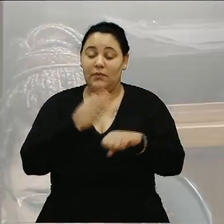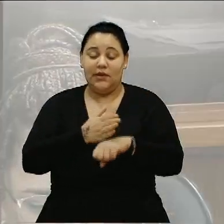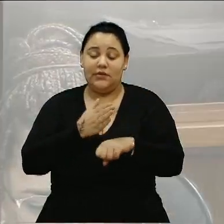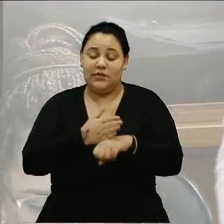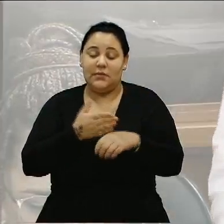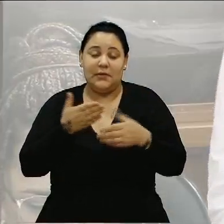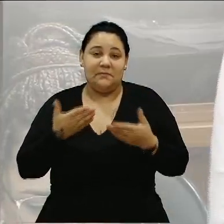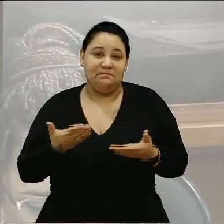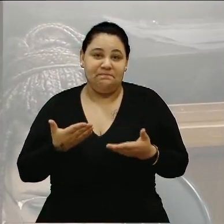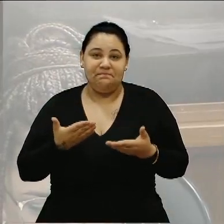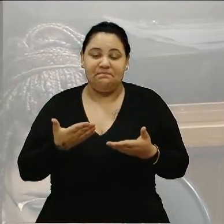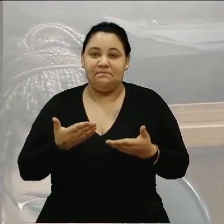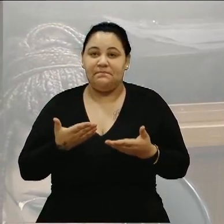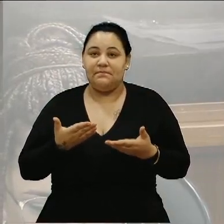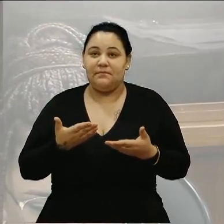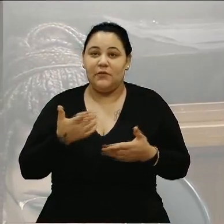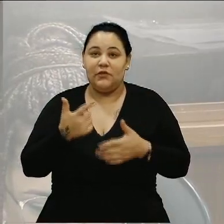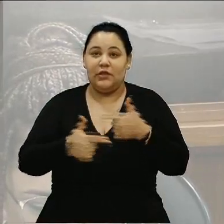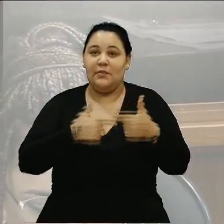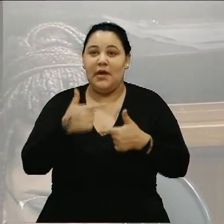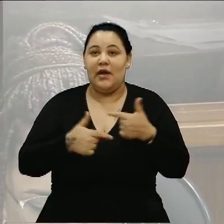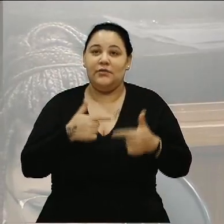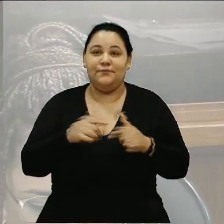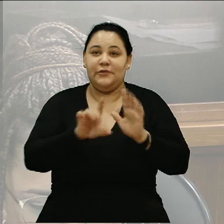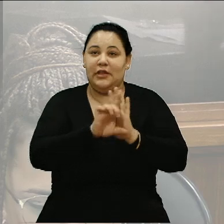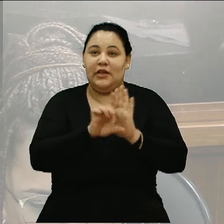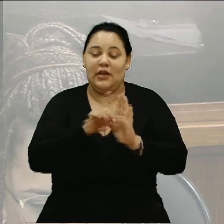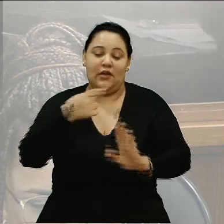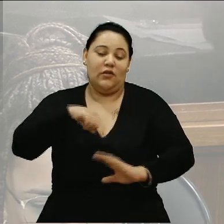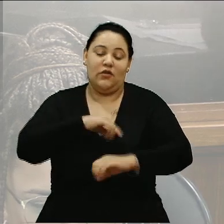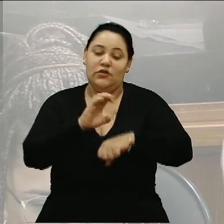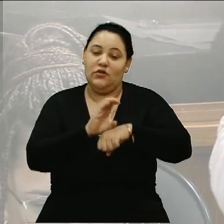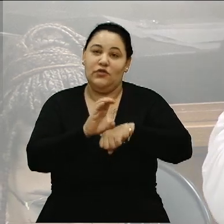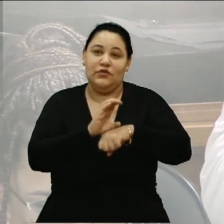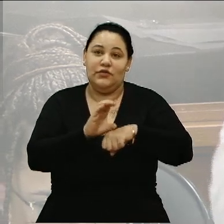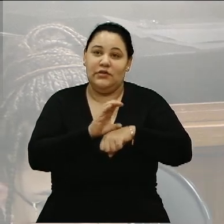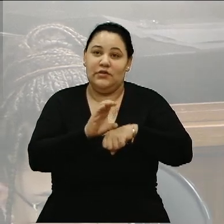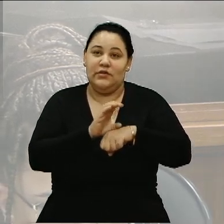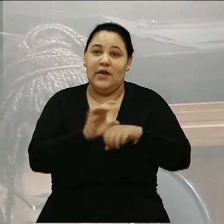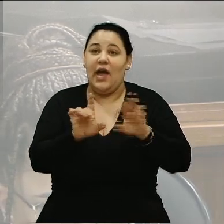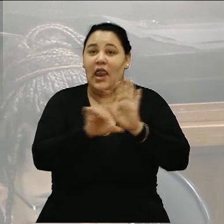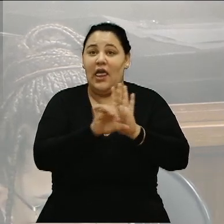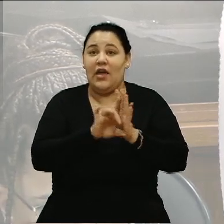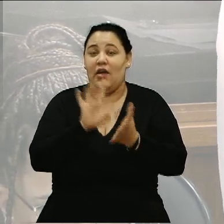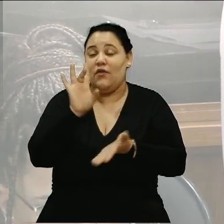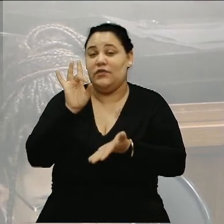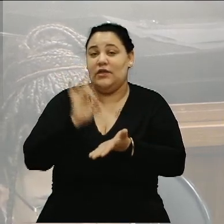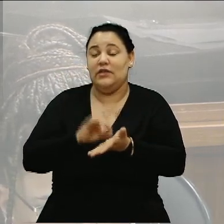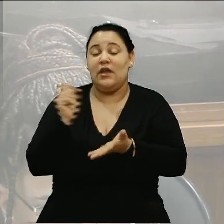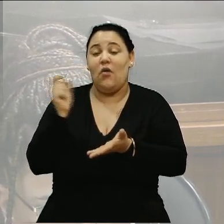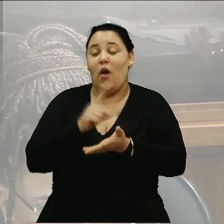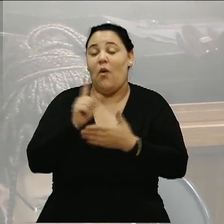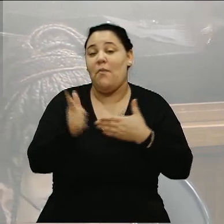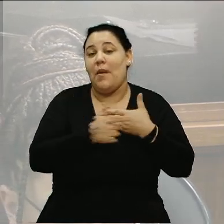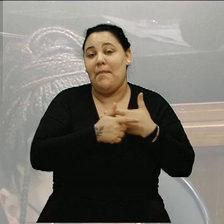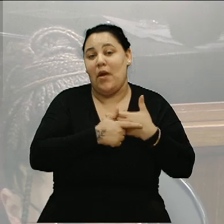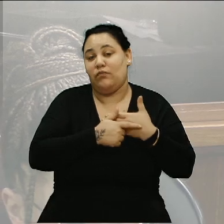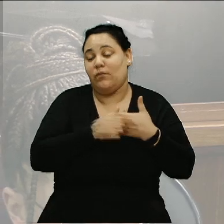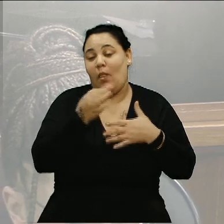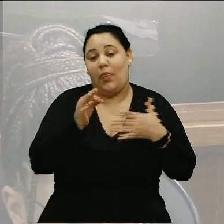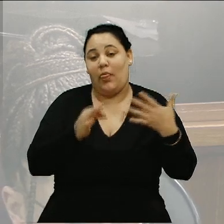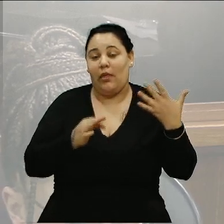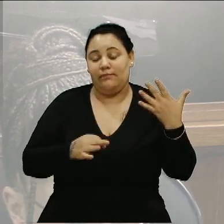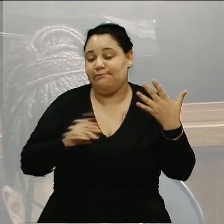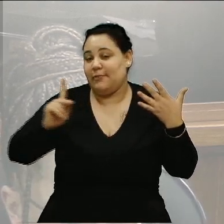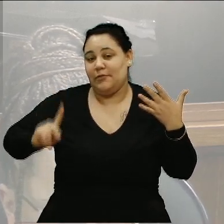do legislativo. A nossa Constituição, a lei orgânica, ela estabelece quais são as funções do legislador.